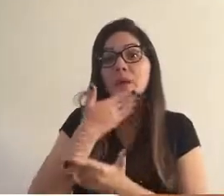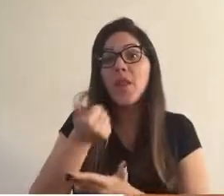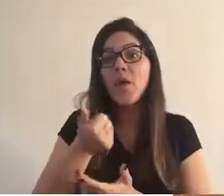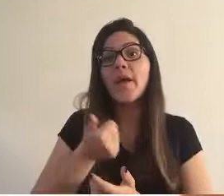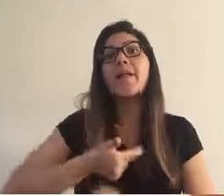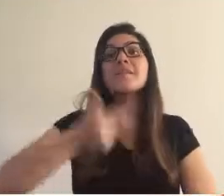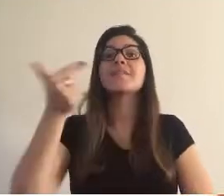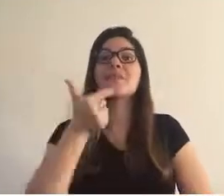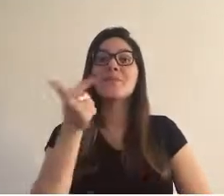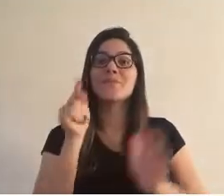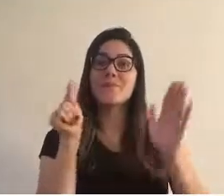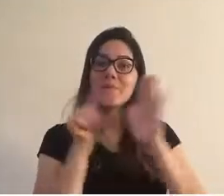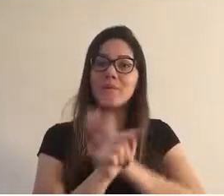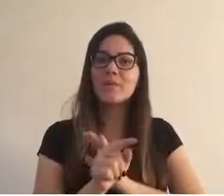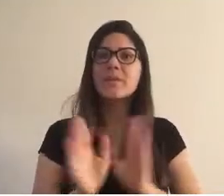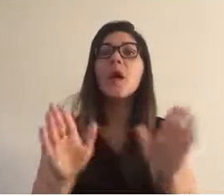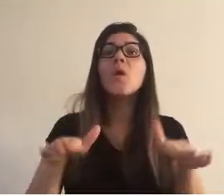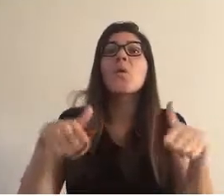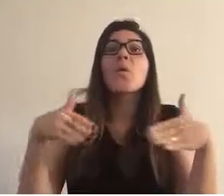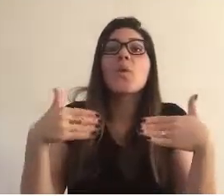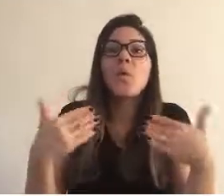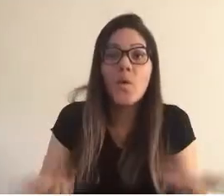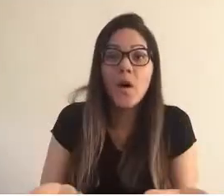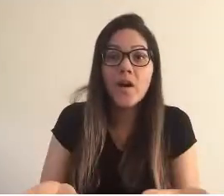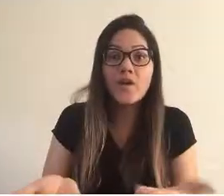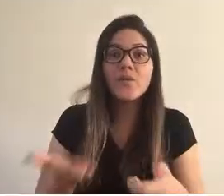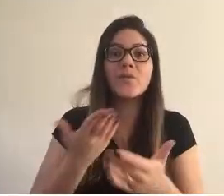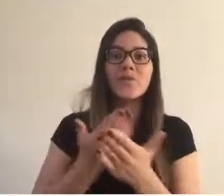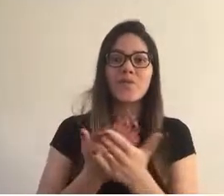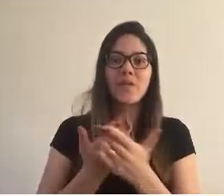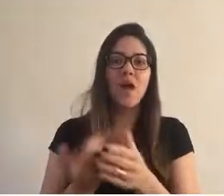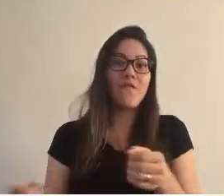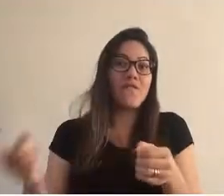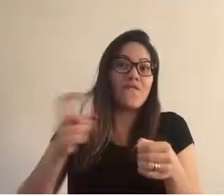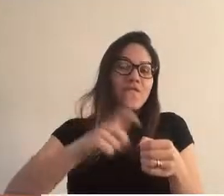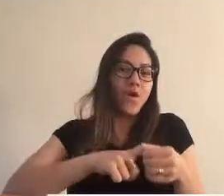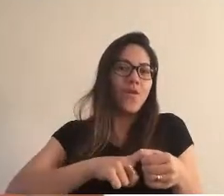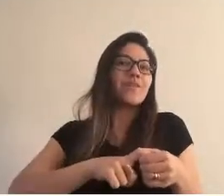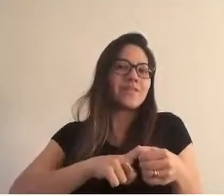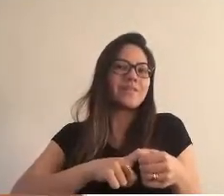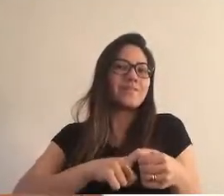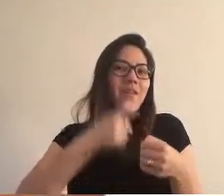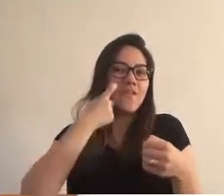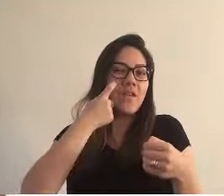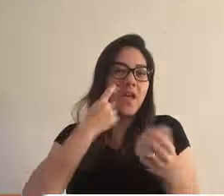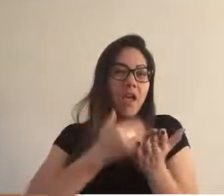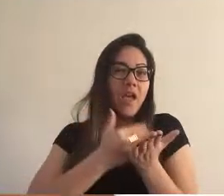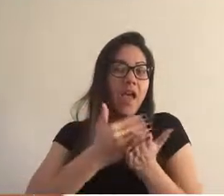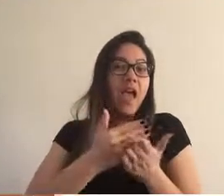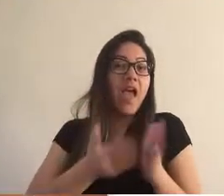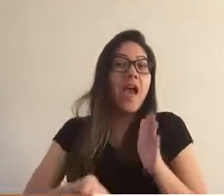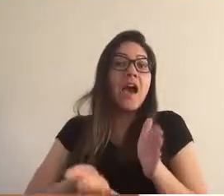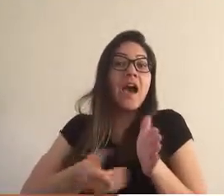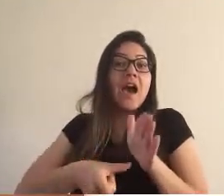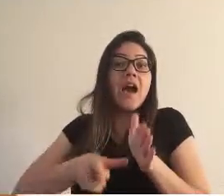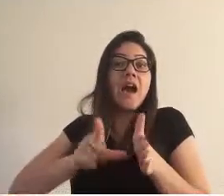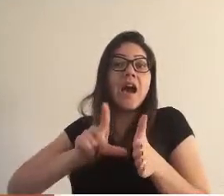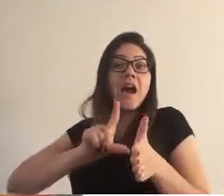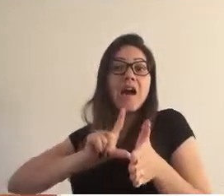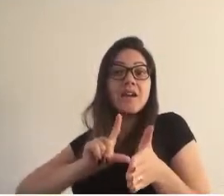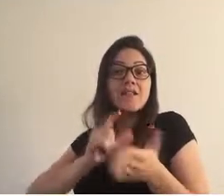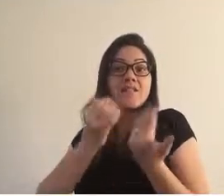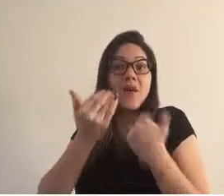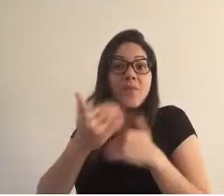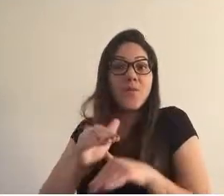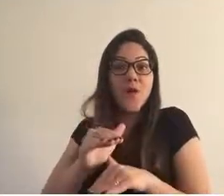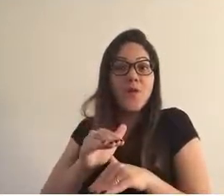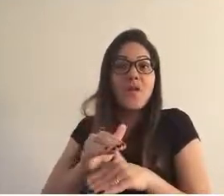melhor está na segunda pergunta. Quando estudar, voltemos à cena descrita em nossa introdução. É véspera do dia